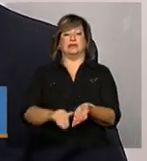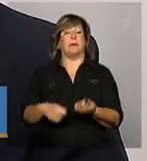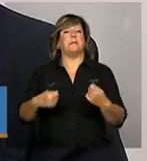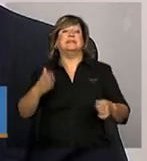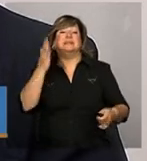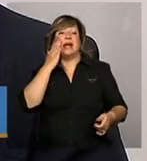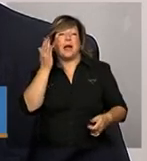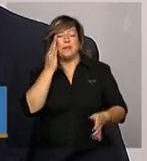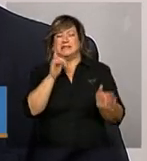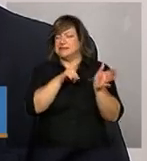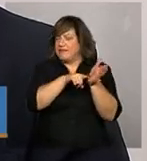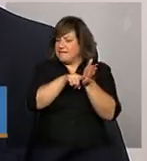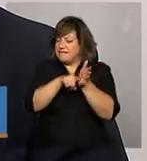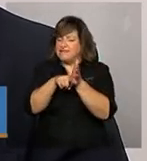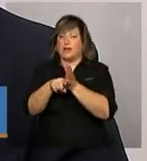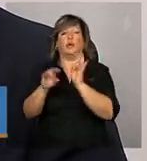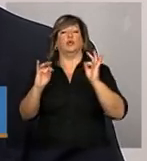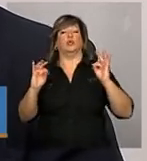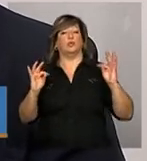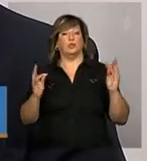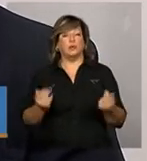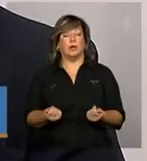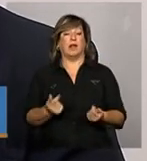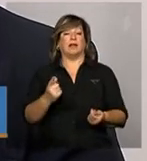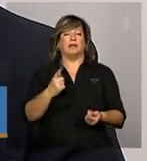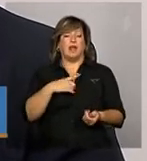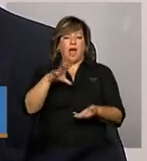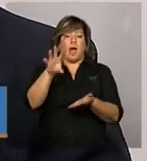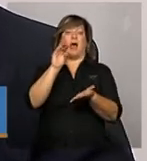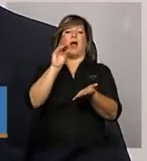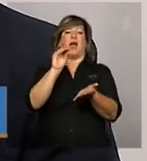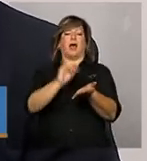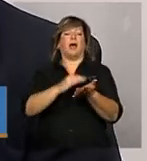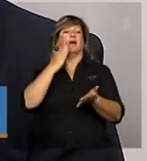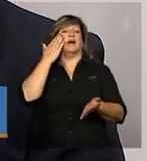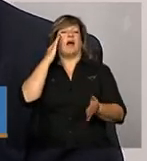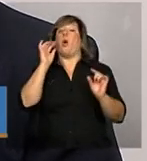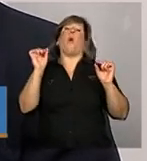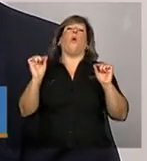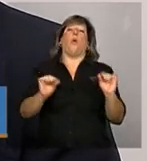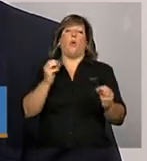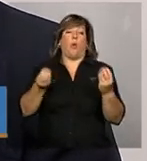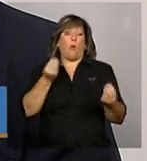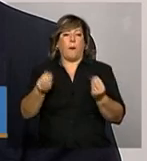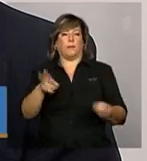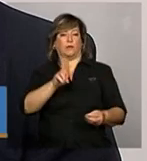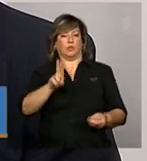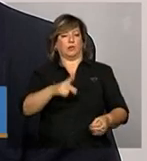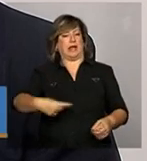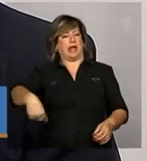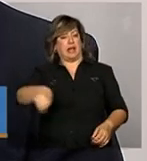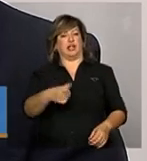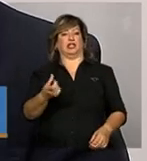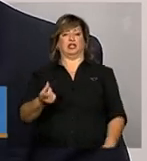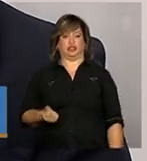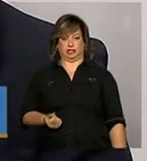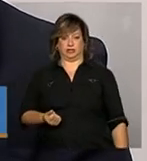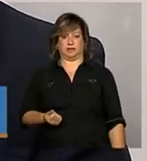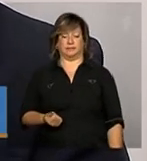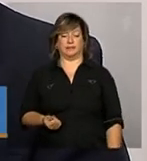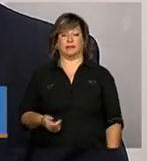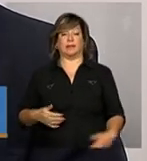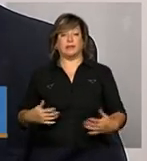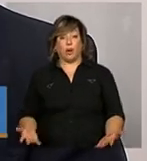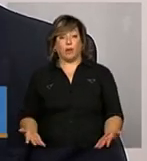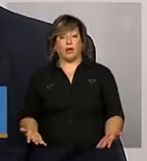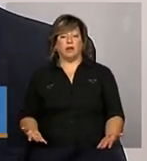querendo saber isso também para ter um diagnóstico, certo, de como está sendo executado esse recurso. Tem questões